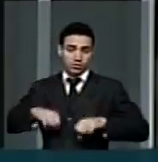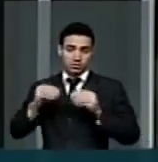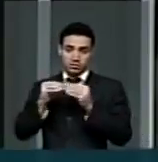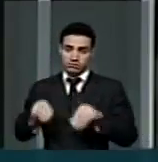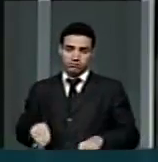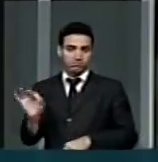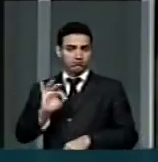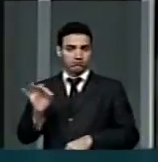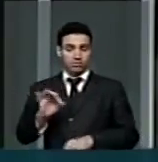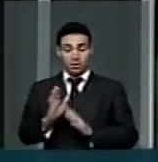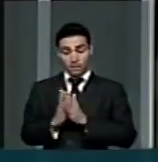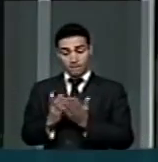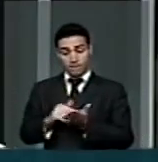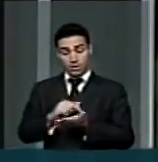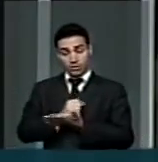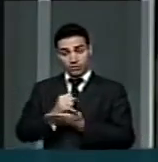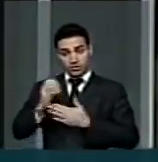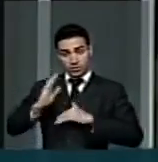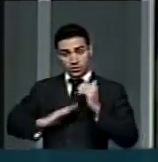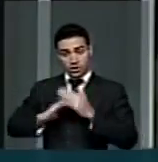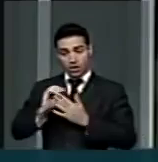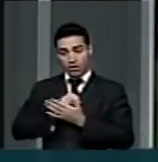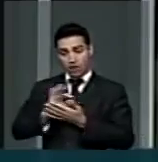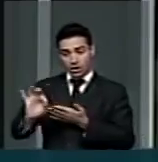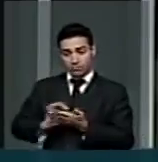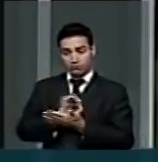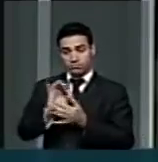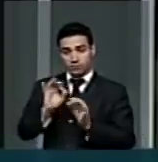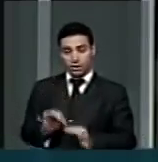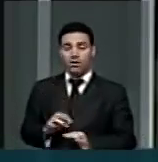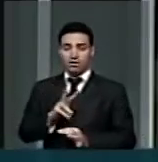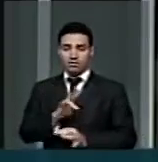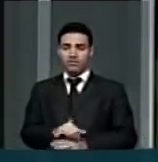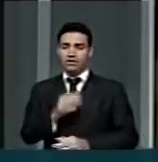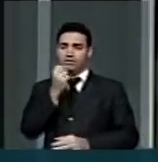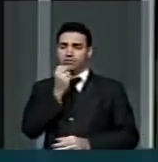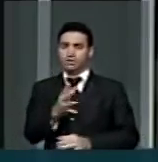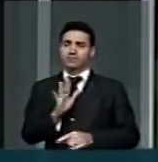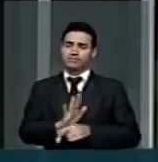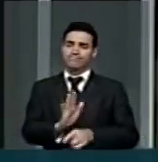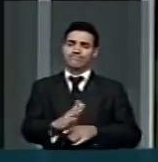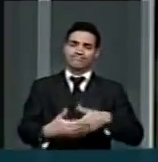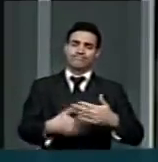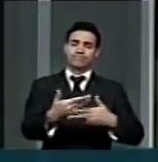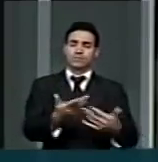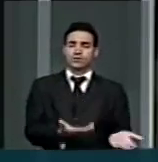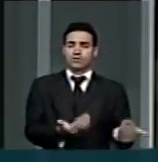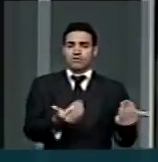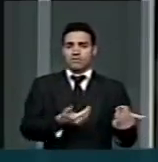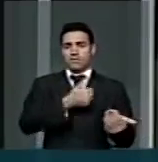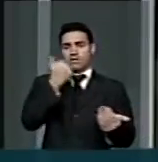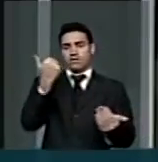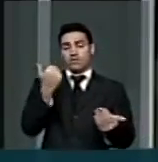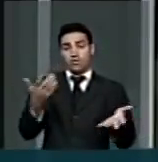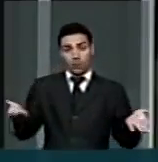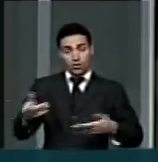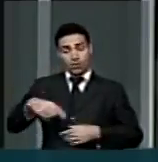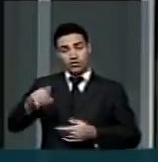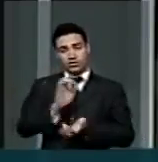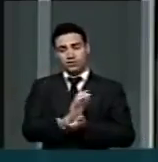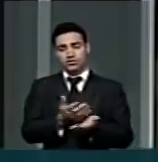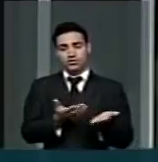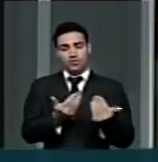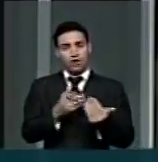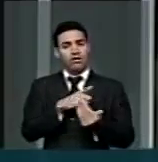carteira profissional assinada, sem dúvida nenhuma vai trazer um benefício muito grande para a juventude. Hoje o jovem é muito